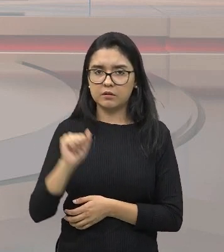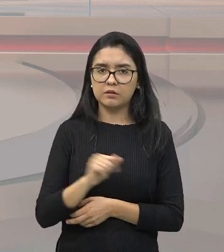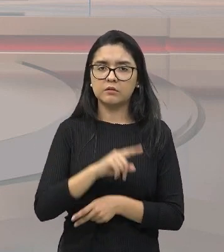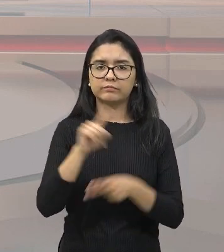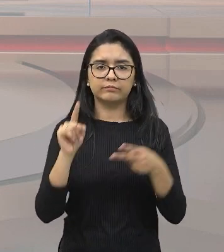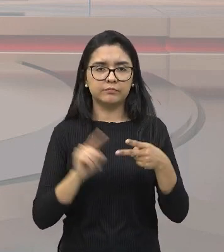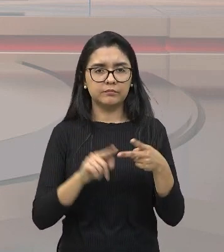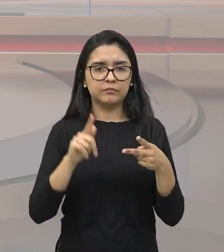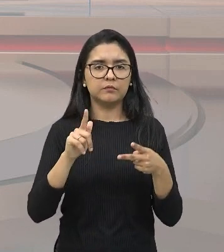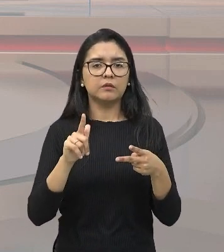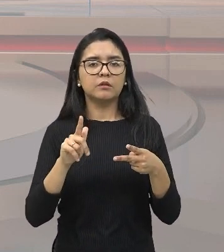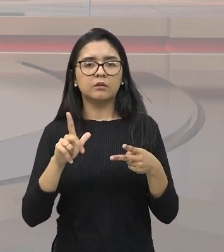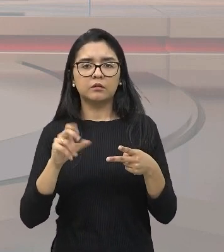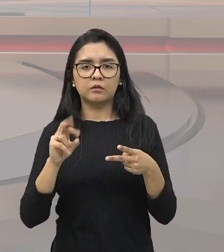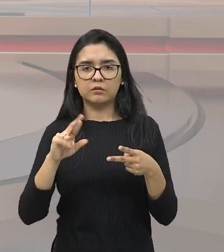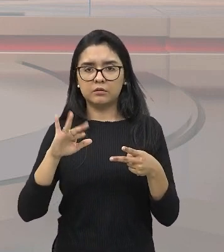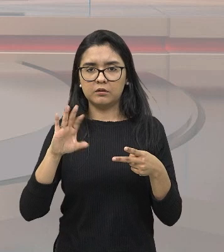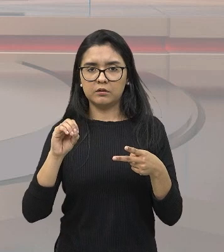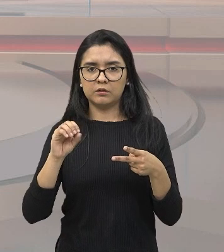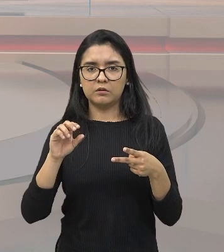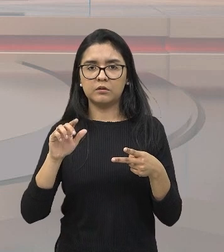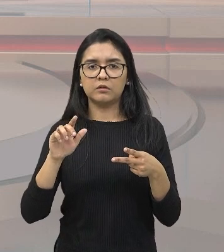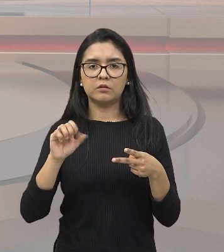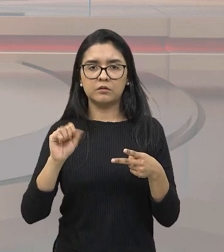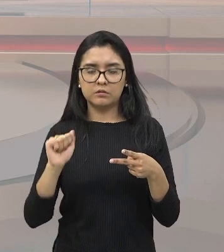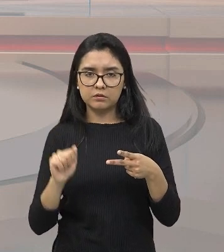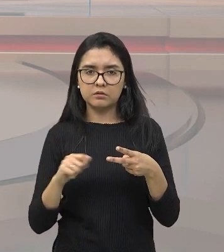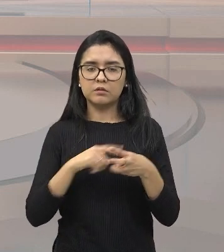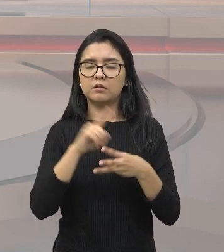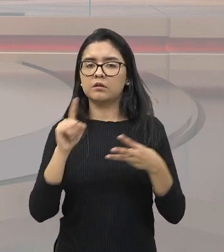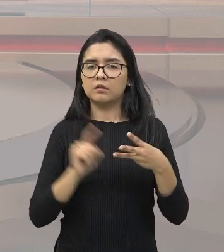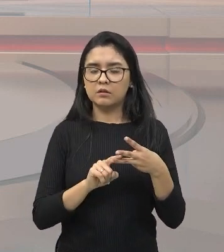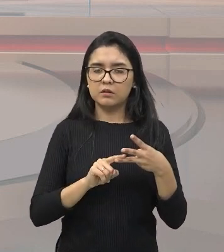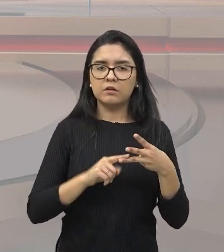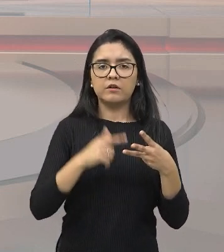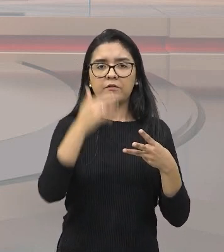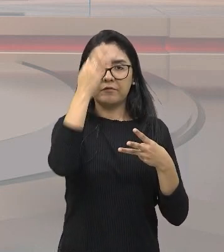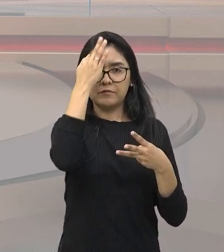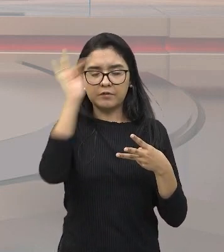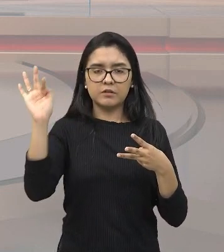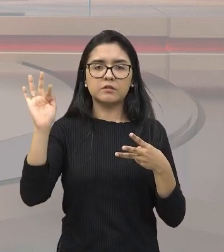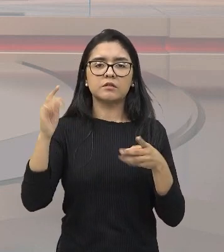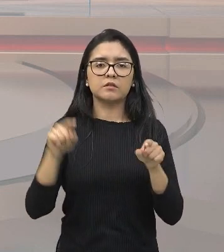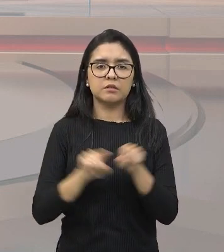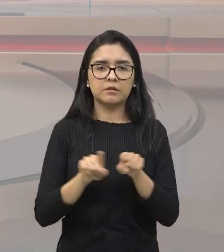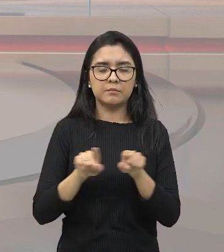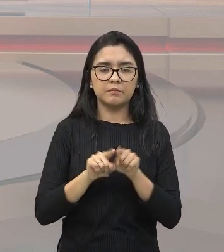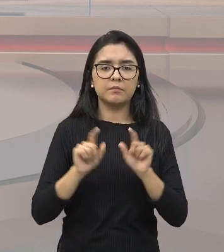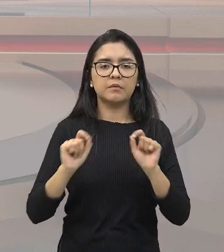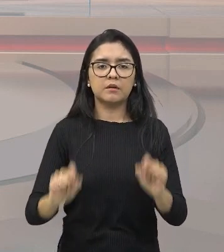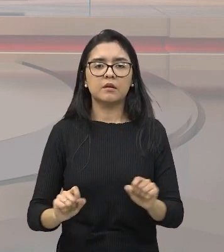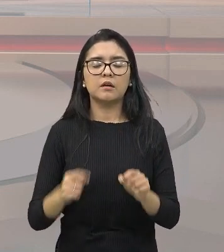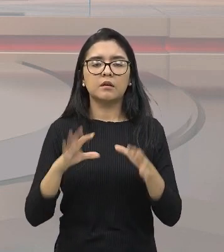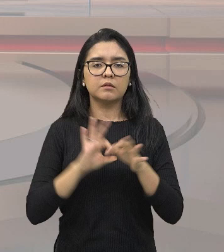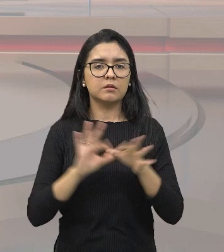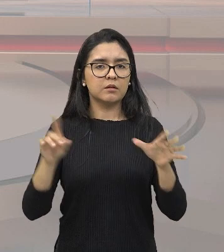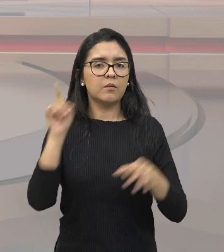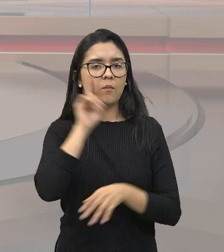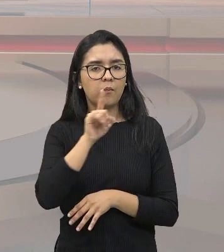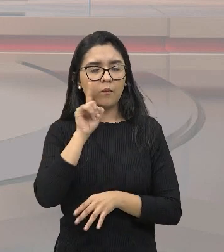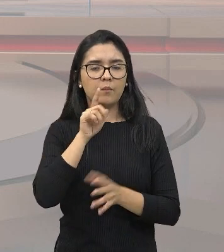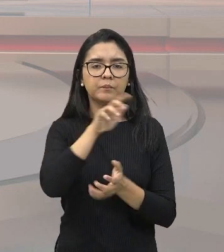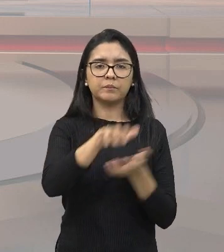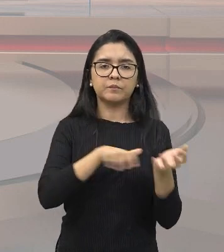depois temos a Revolução Francesa dentro da Europa, nas Américas a gente vai ter independência dos Estados Unidos, depois nós vamos ter a